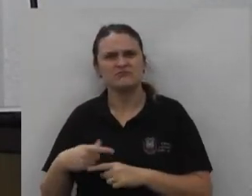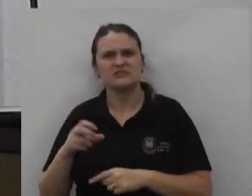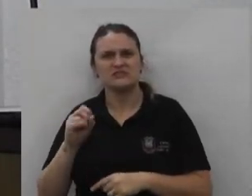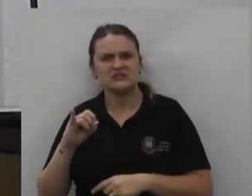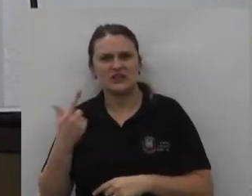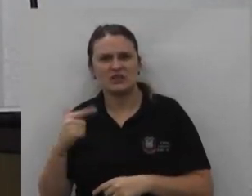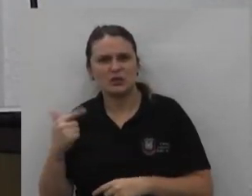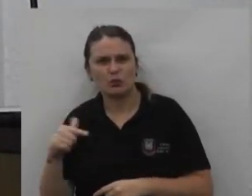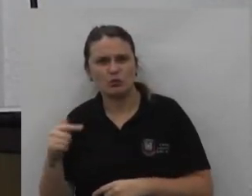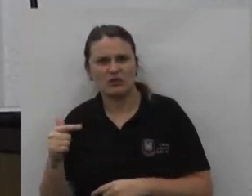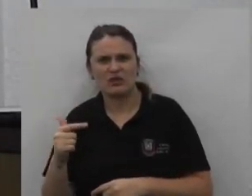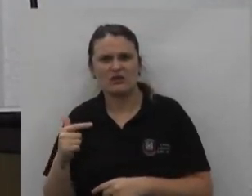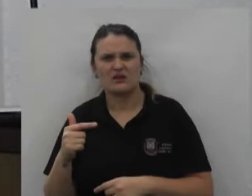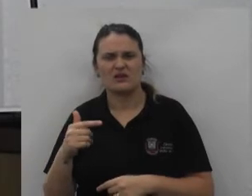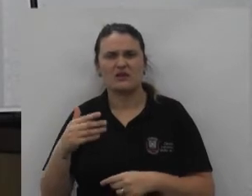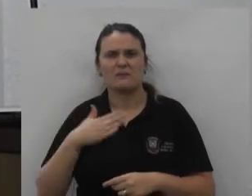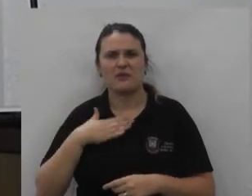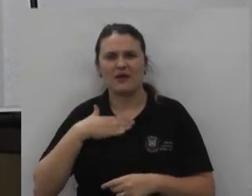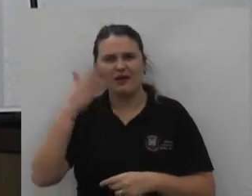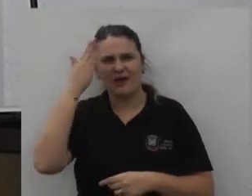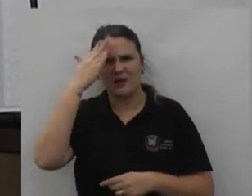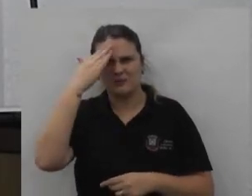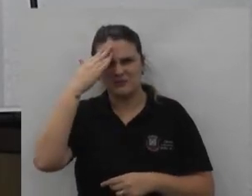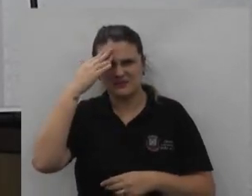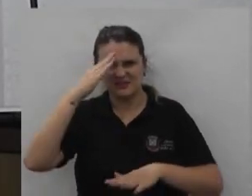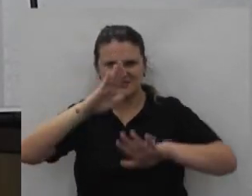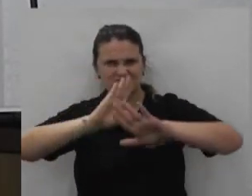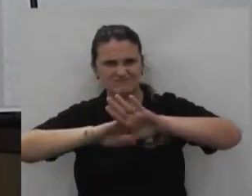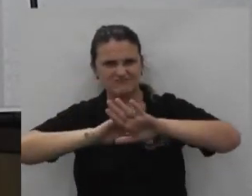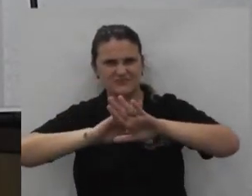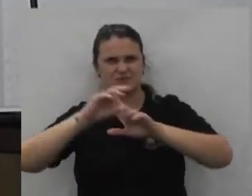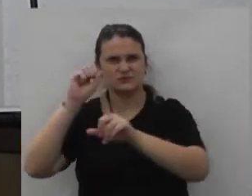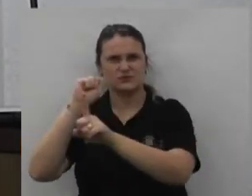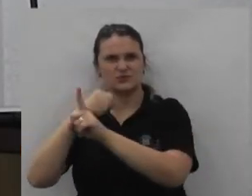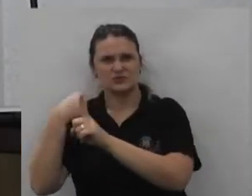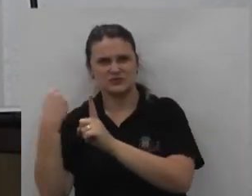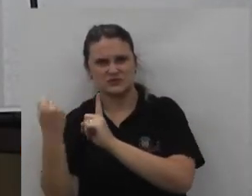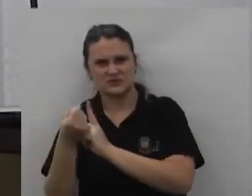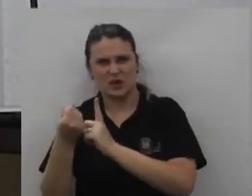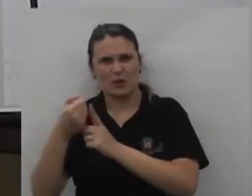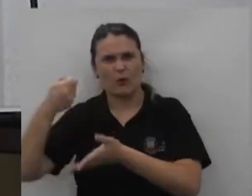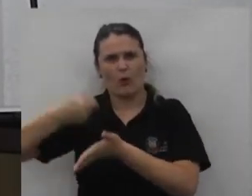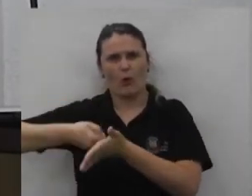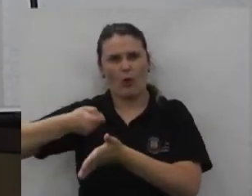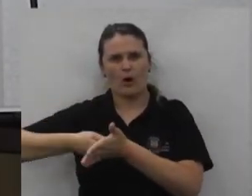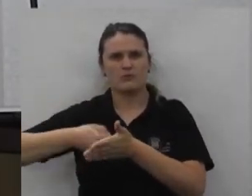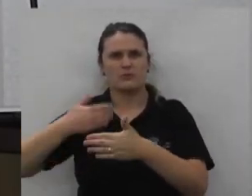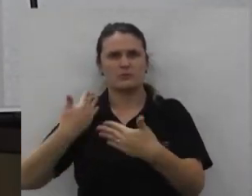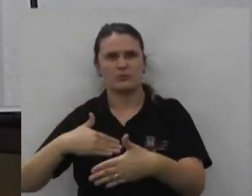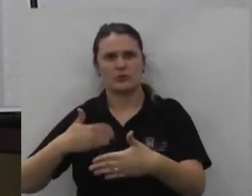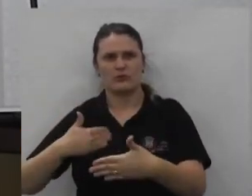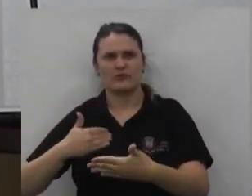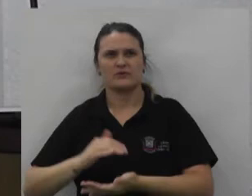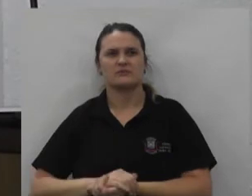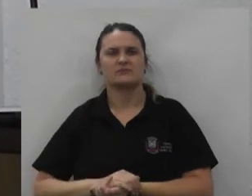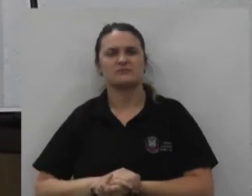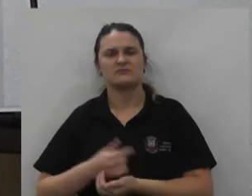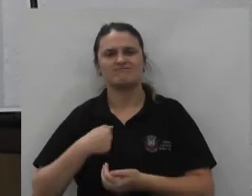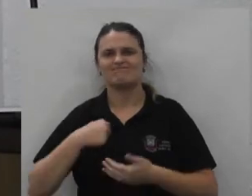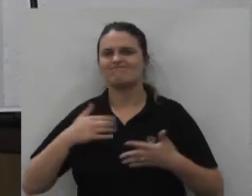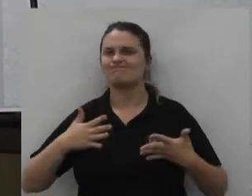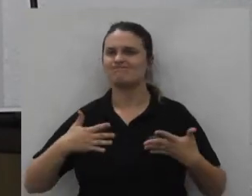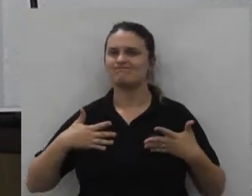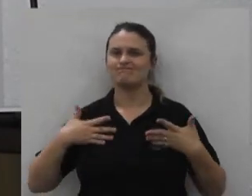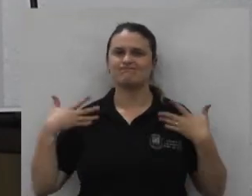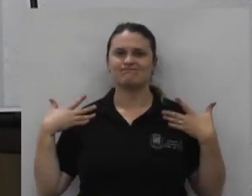eu não tiver imposto na minha cabeça a linha ideológica e socialista que foi cobrada na prova me